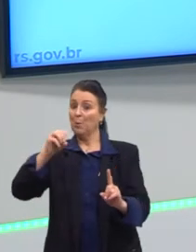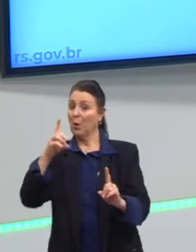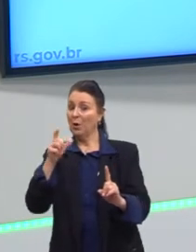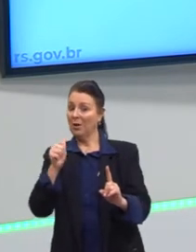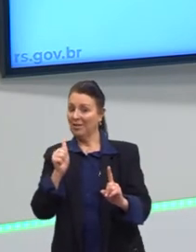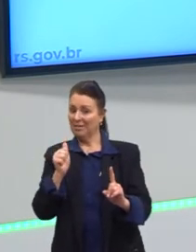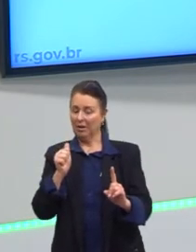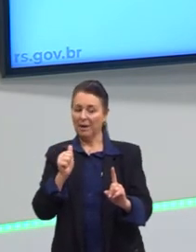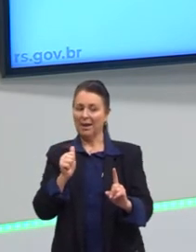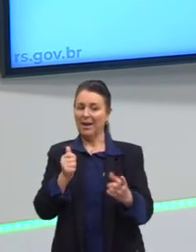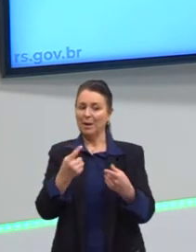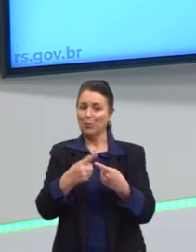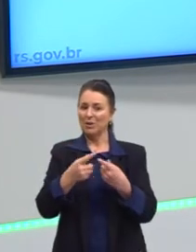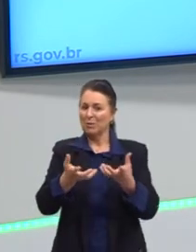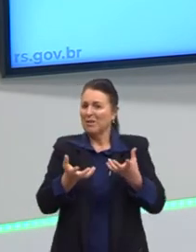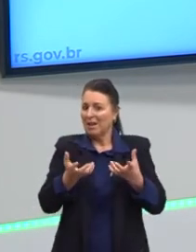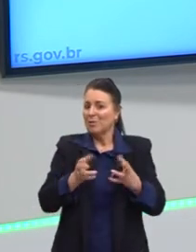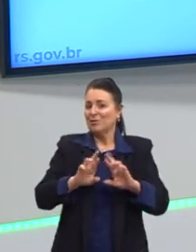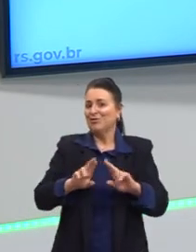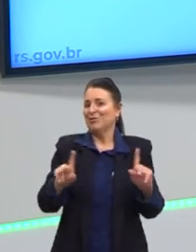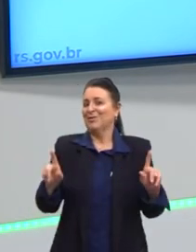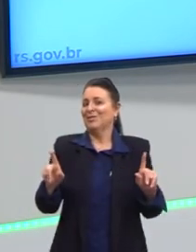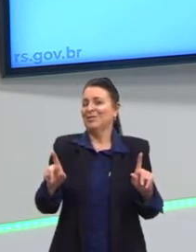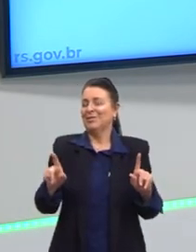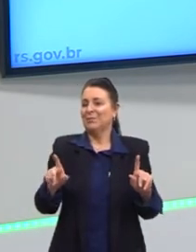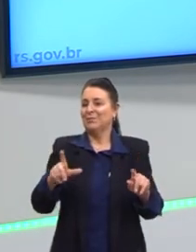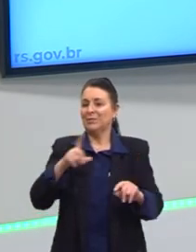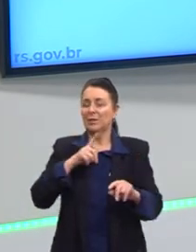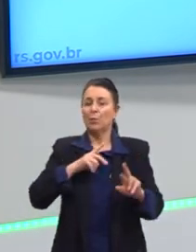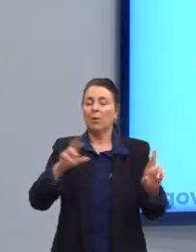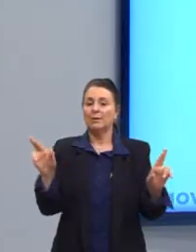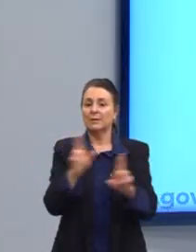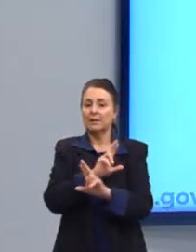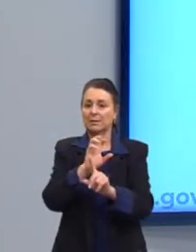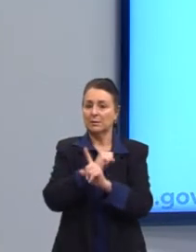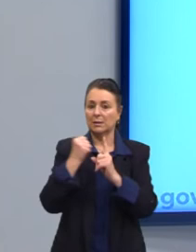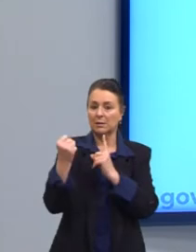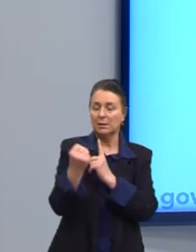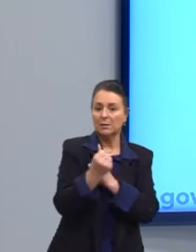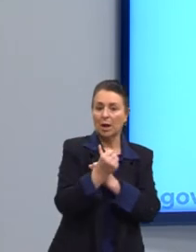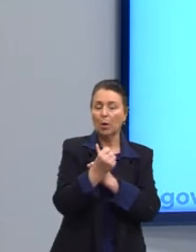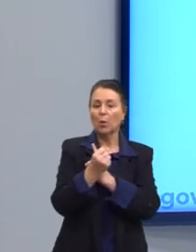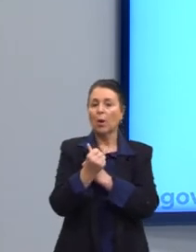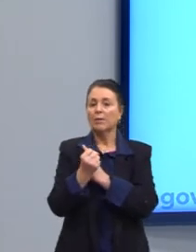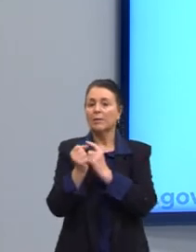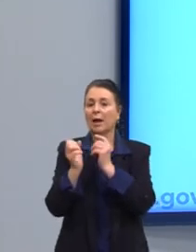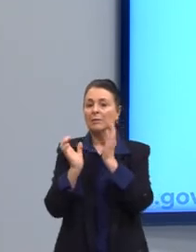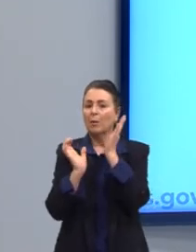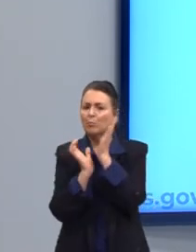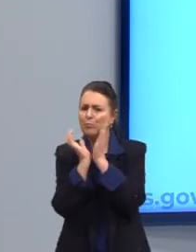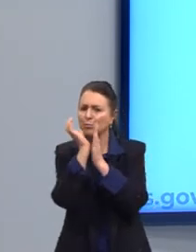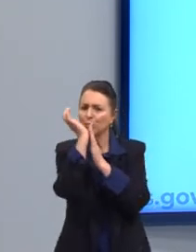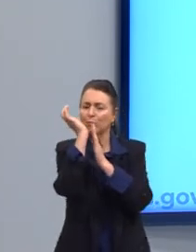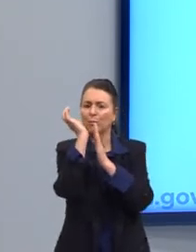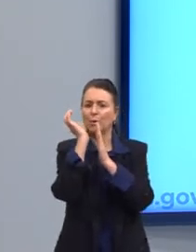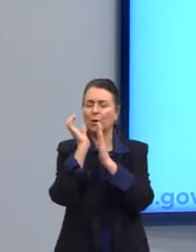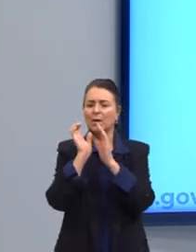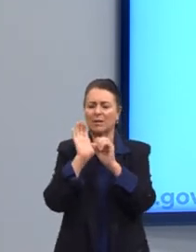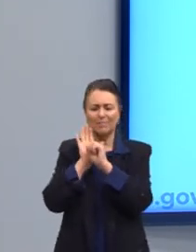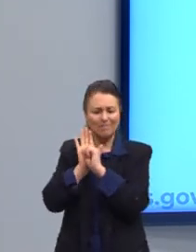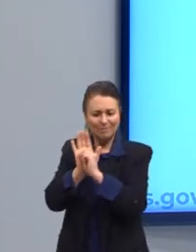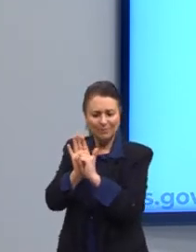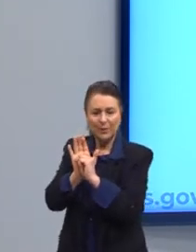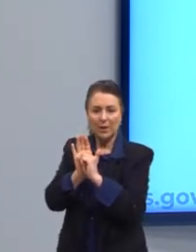objeto de sermos diferentes. Então nós temos aqui uma sociedade burocratizada, de massa, que nos empurra a consumirmos a